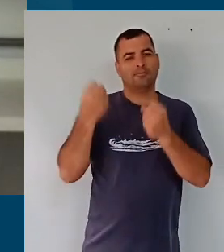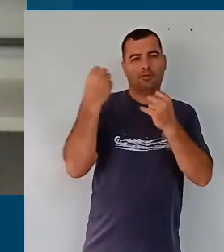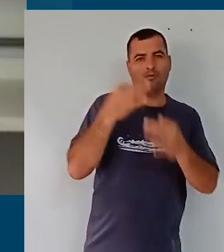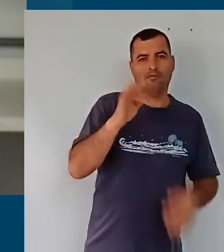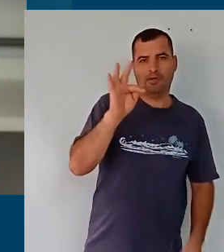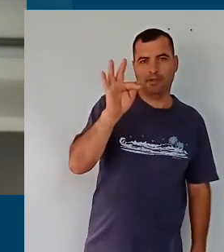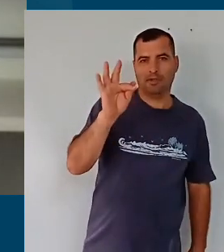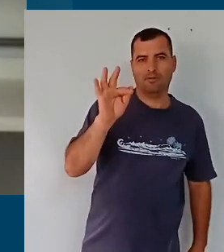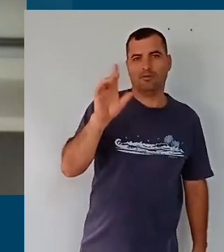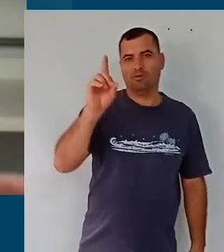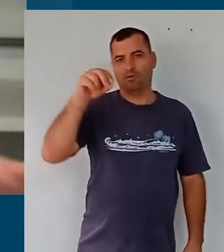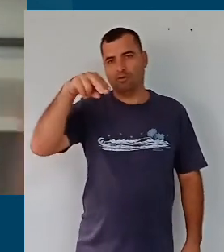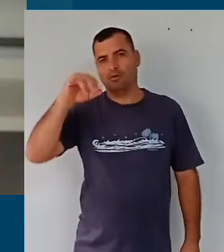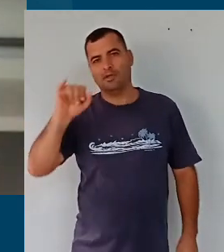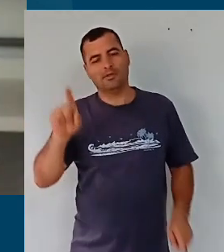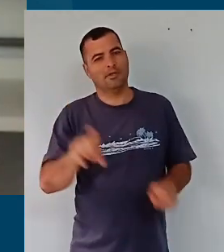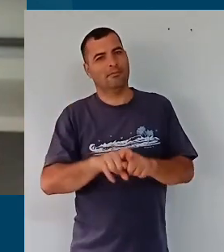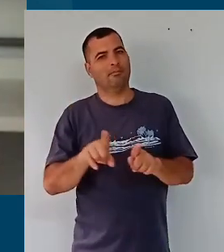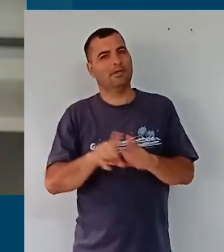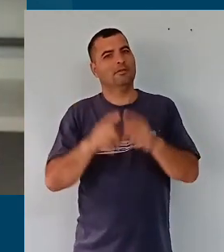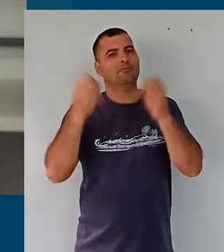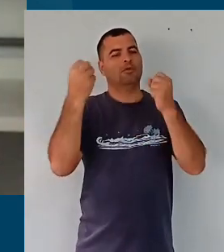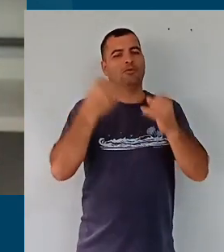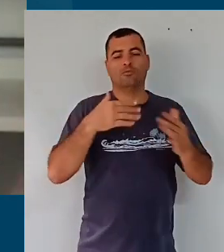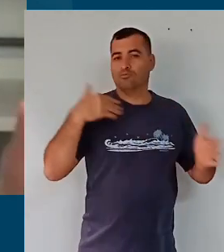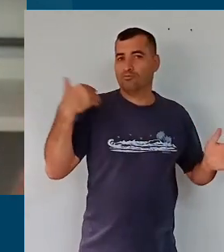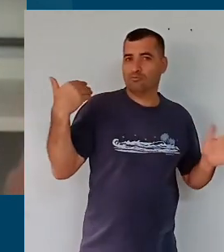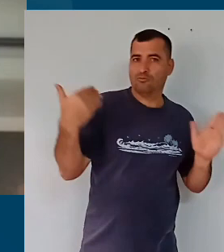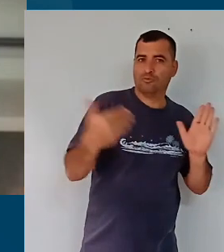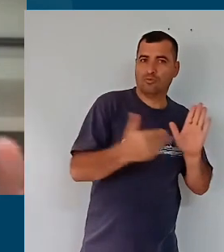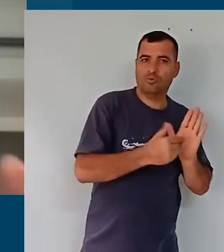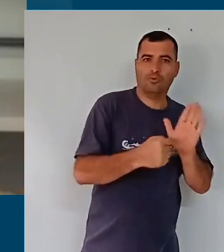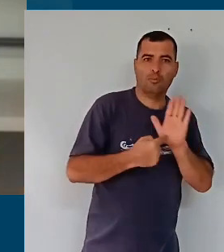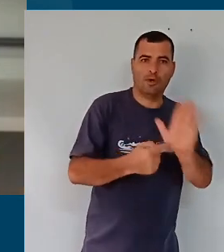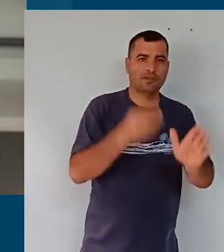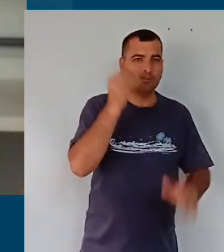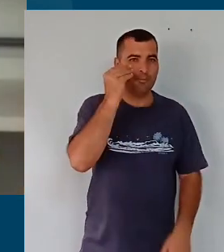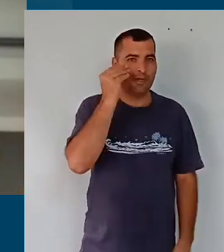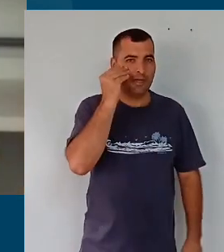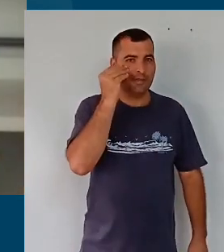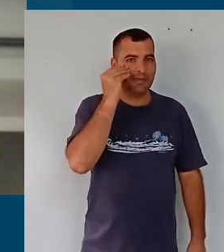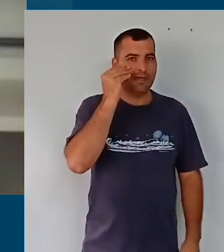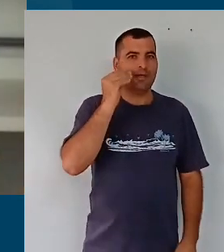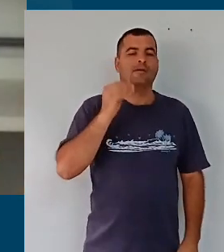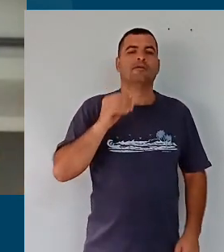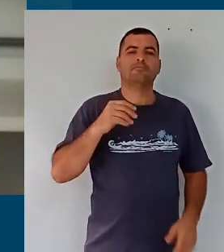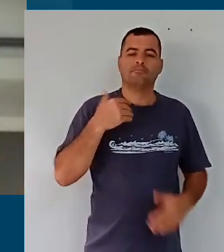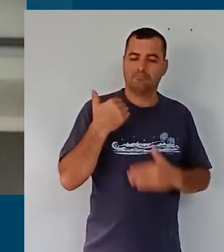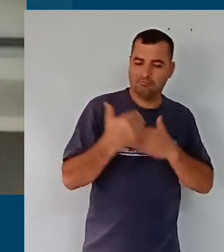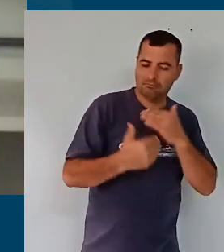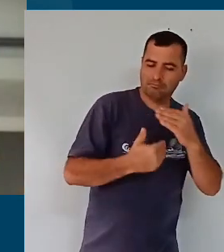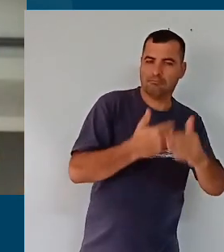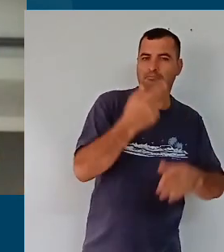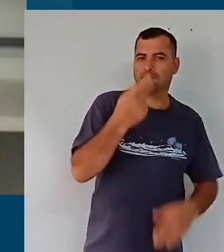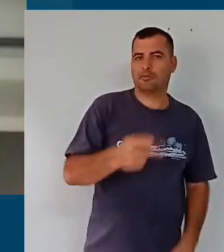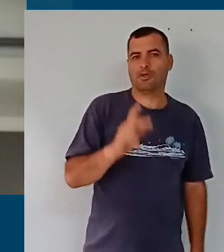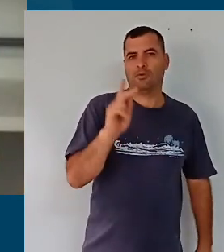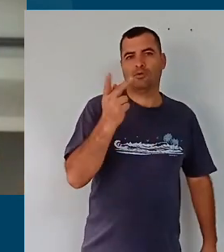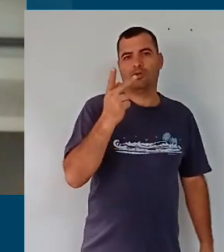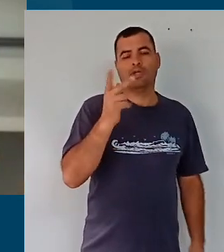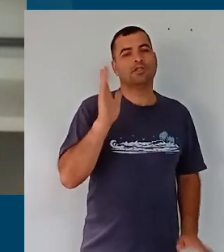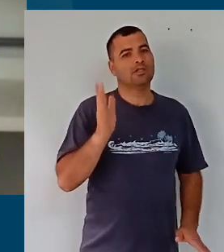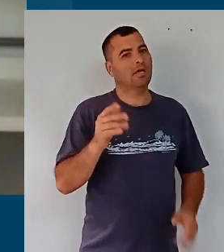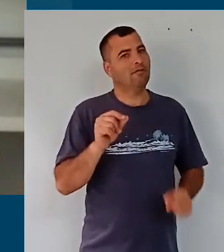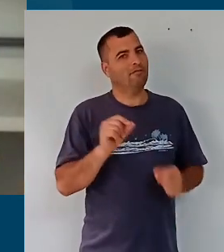claramente, quer dizer, trazendo de um lado todo o conjunto de experiências e de produções que a cidade de